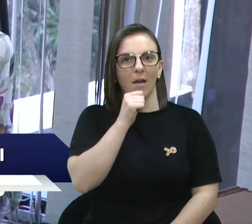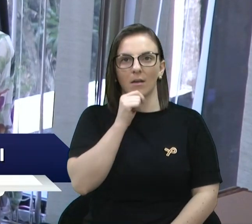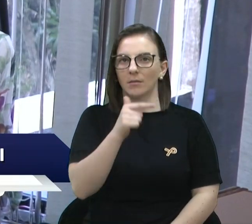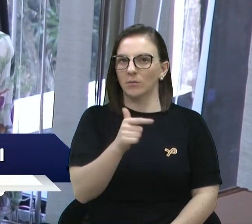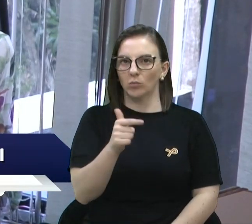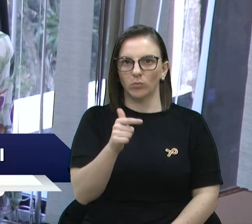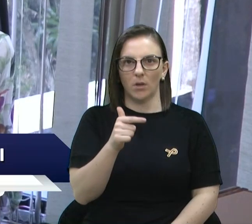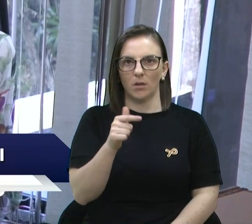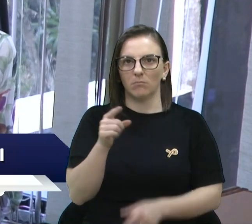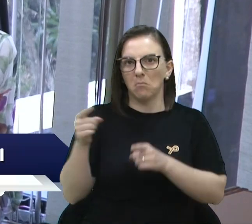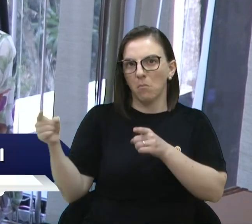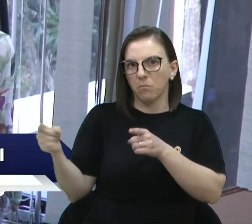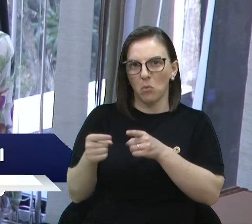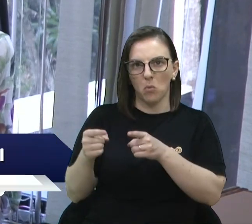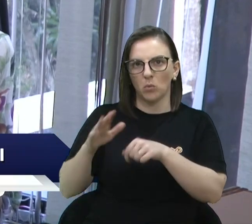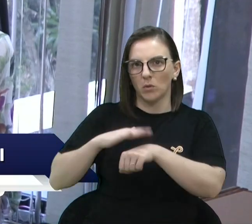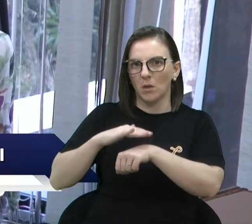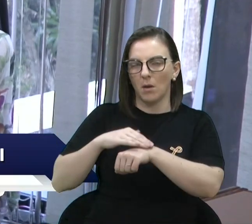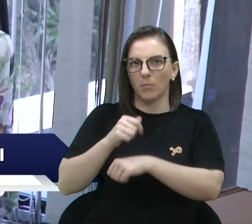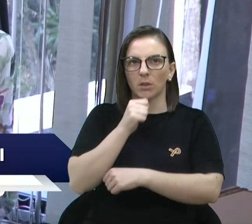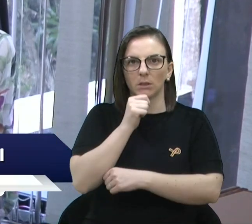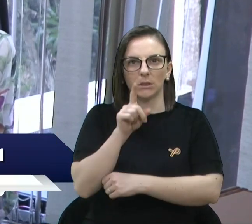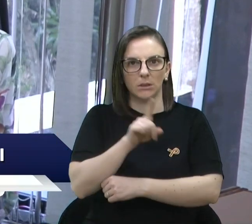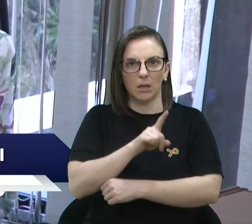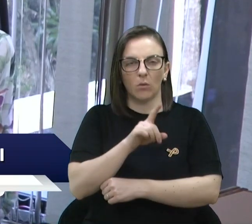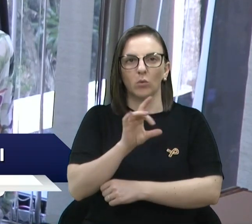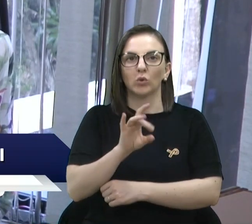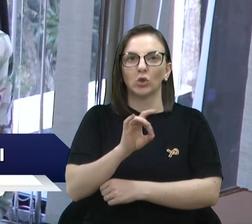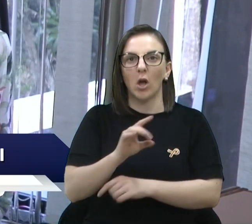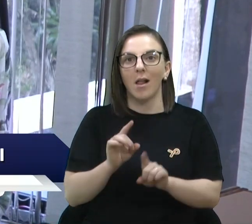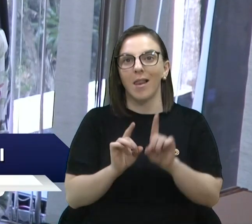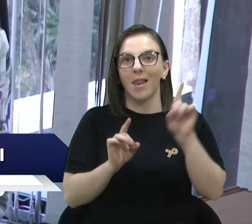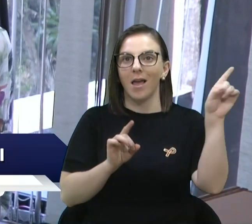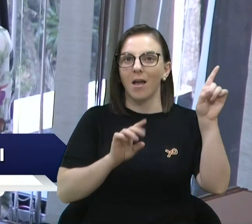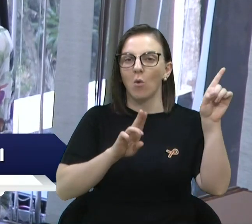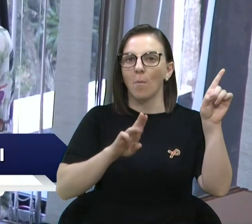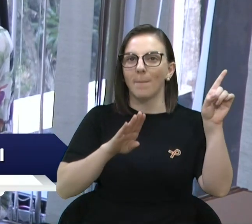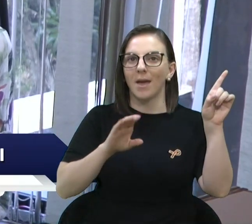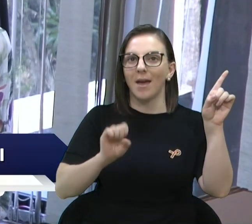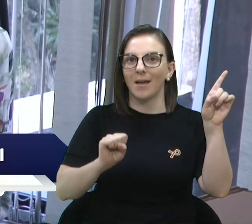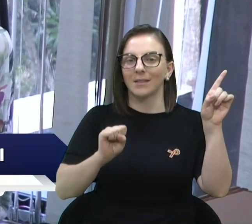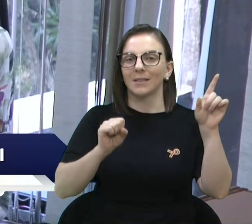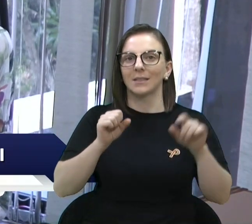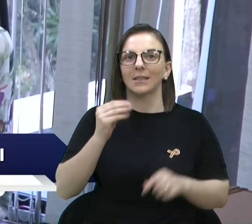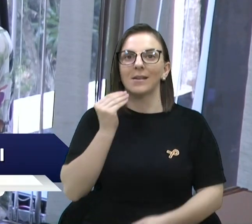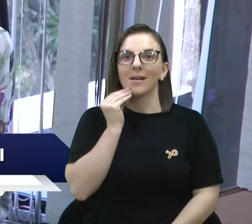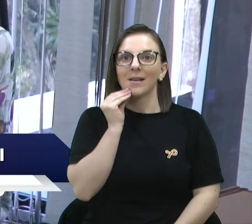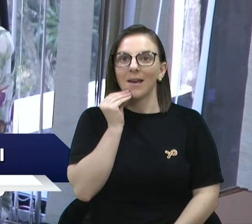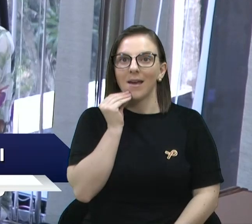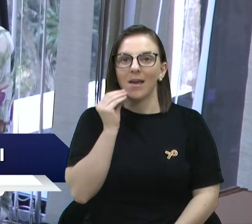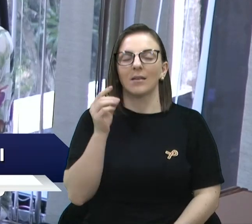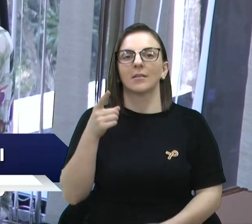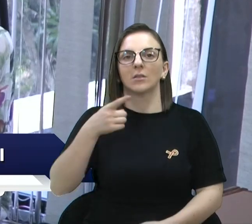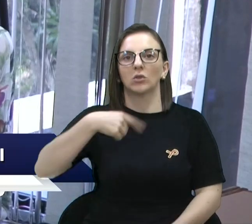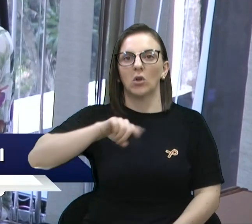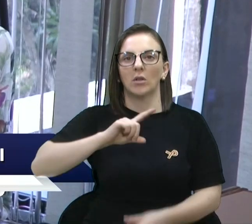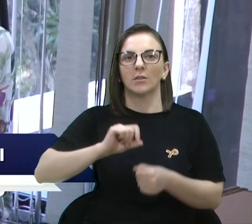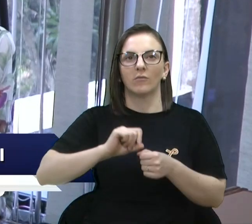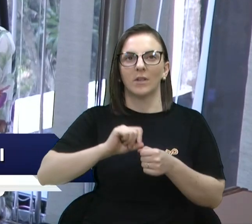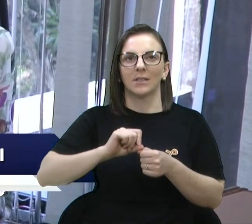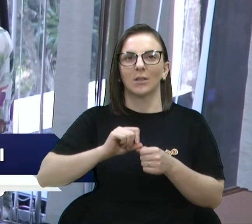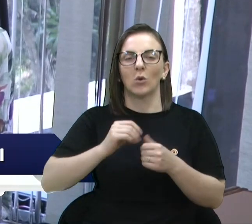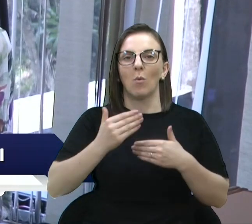pelo menos no curto prazo, à exceção da UBS de Anarrec, que nós vamos abrir um processo licitatório, um chamamento